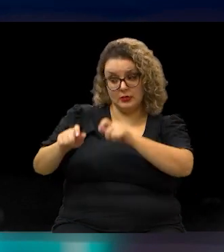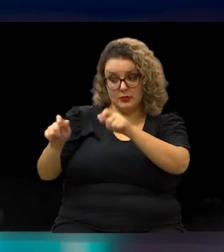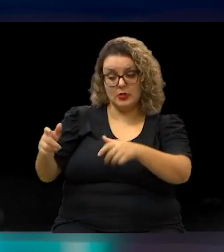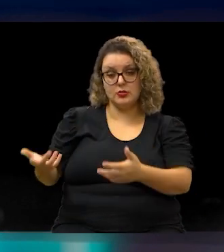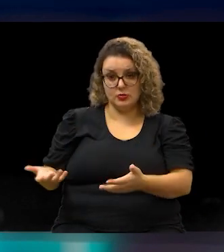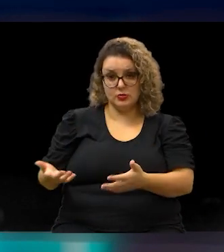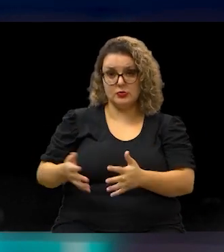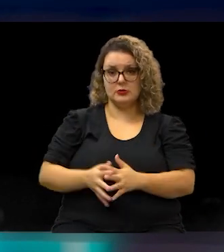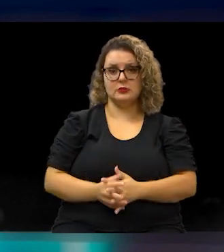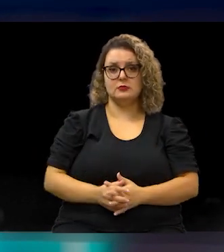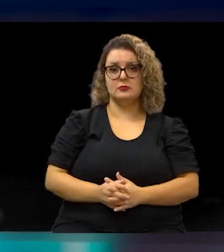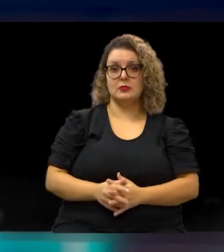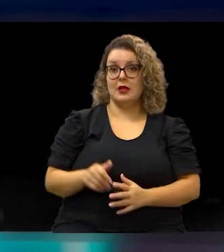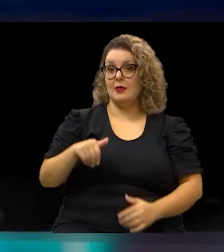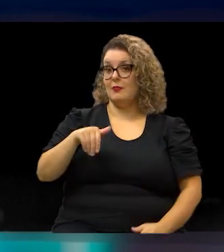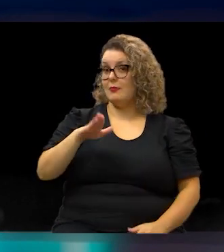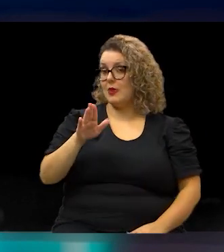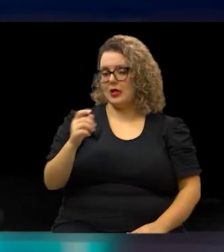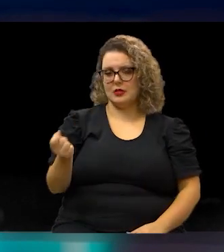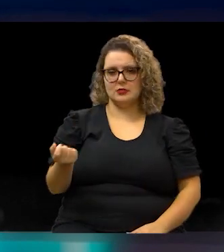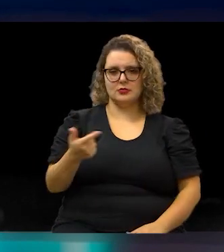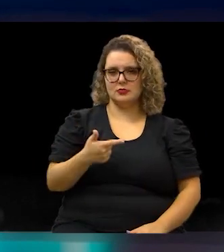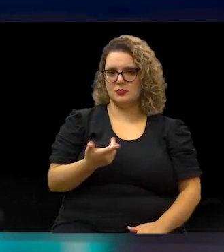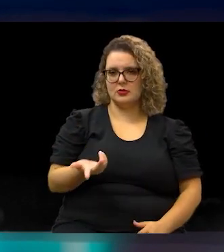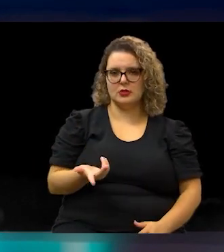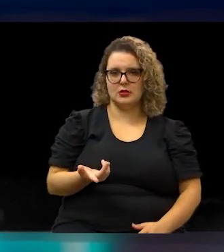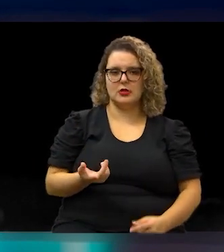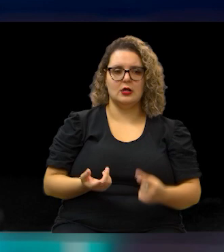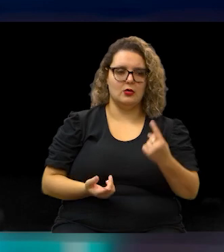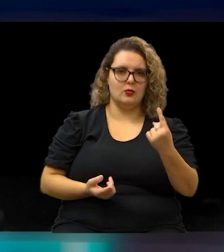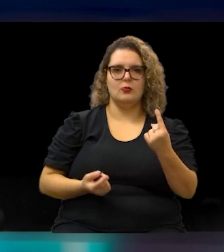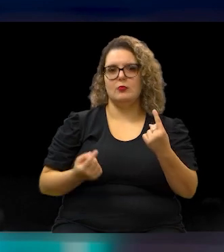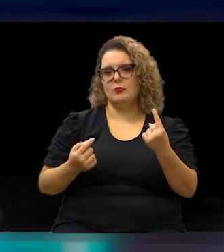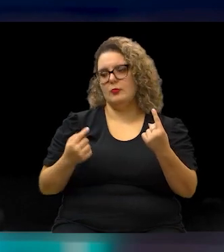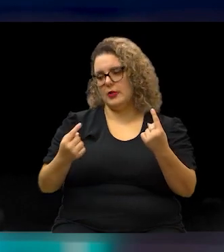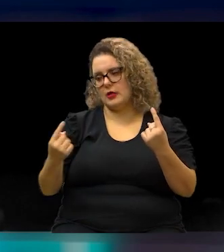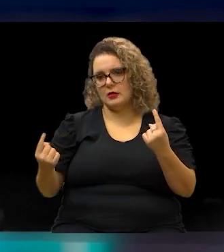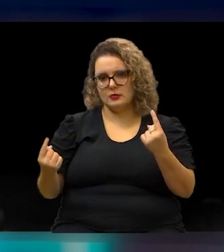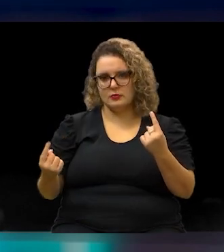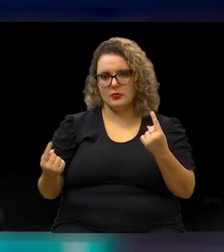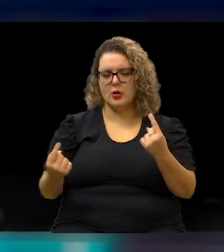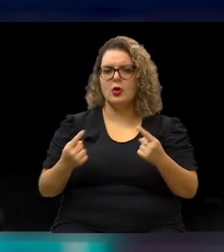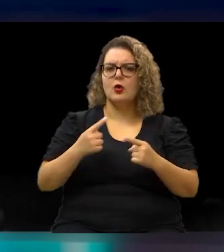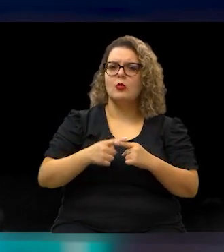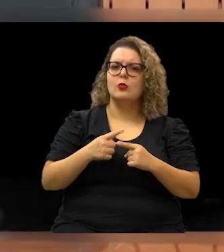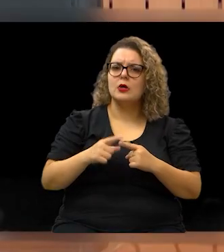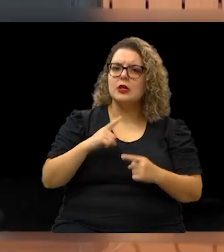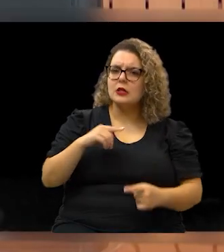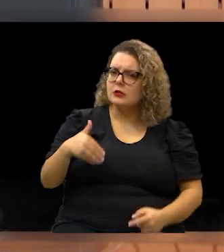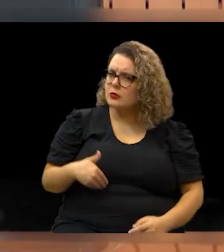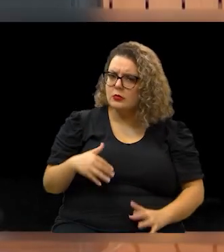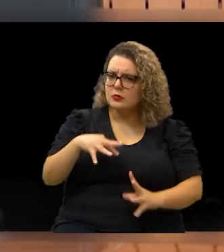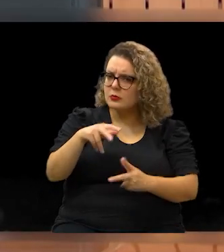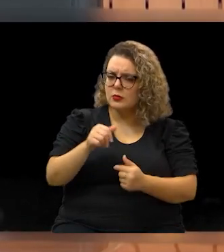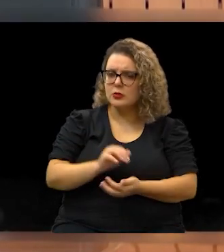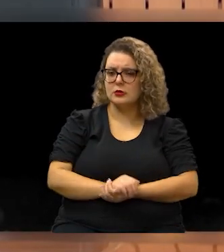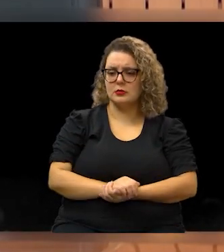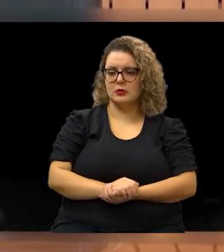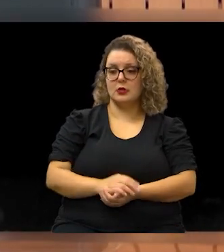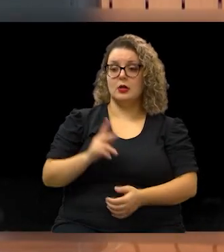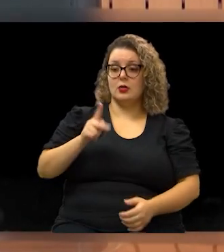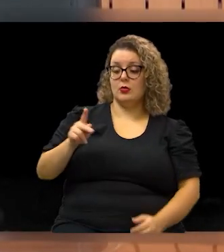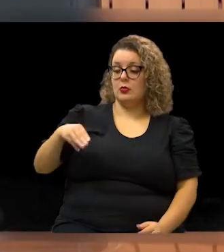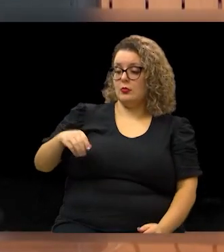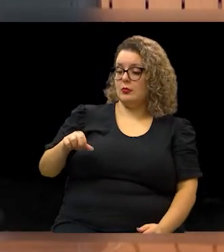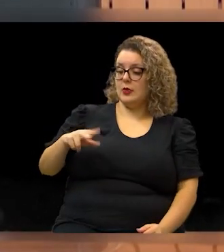deu além de um para um. Então, por que é que nós temos fome no mundo? A professora Márcia